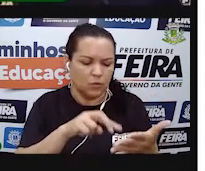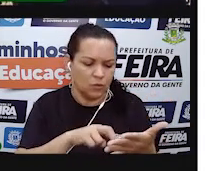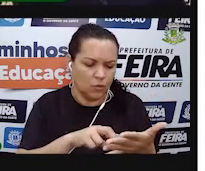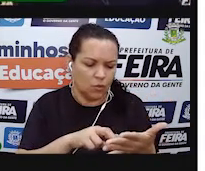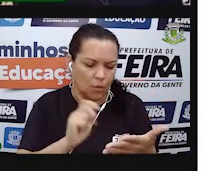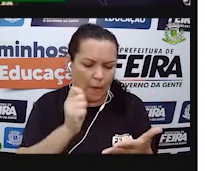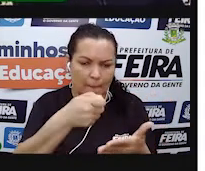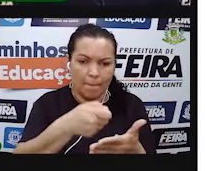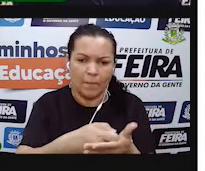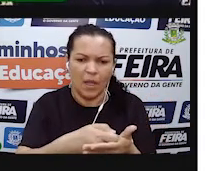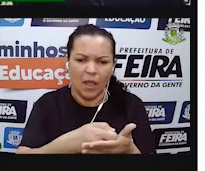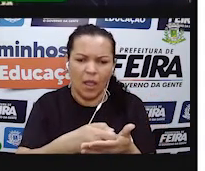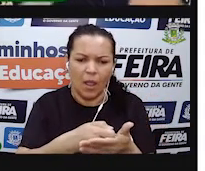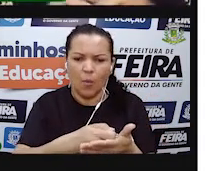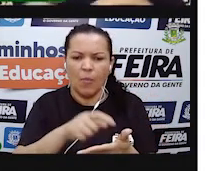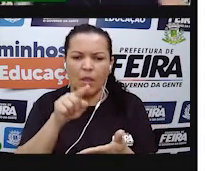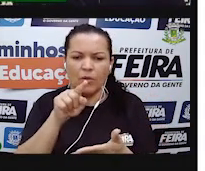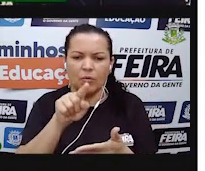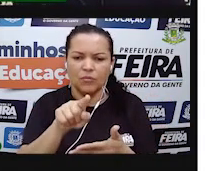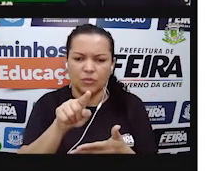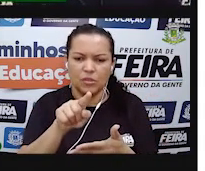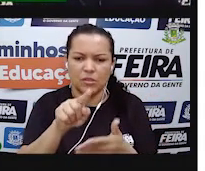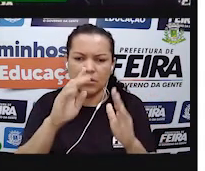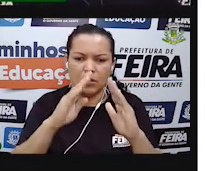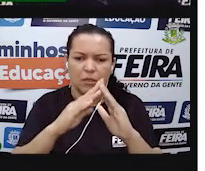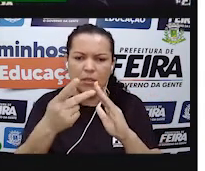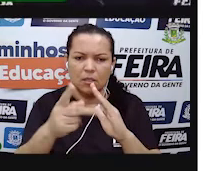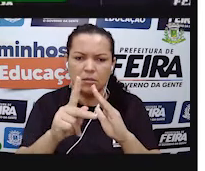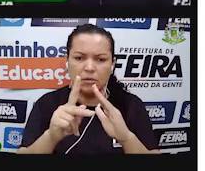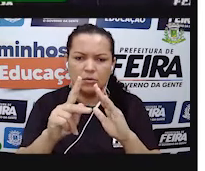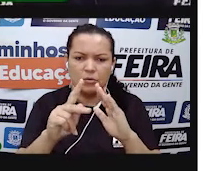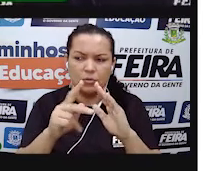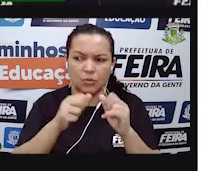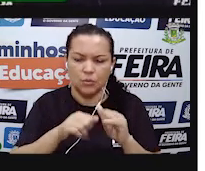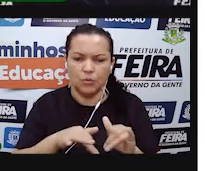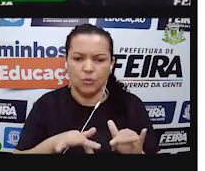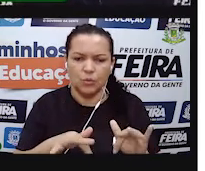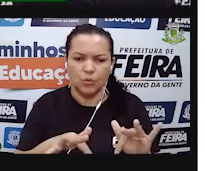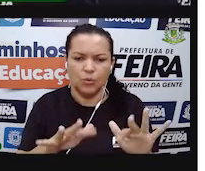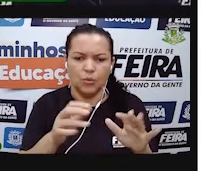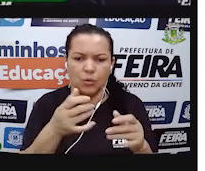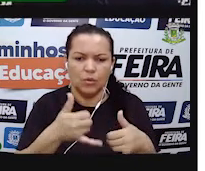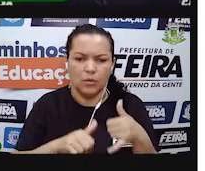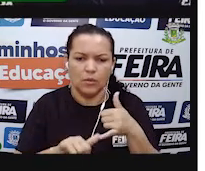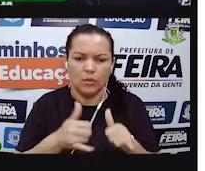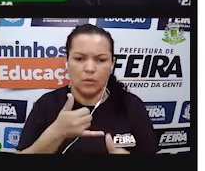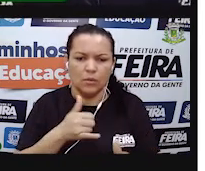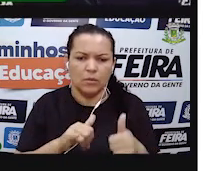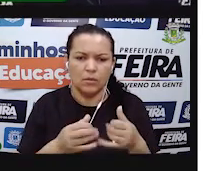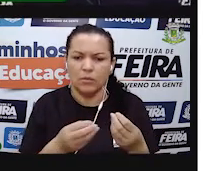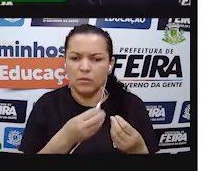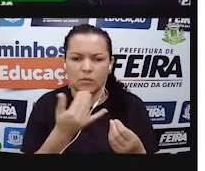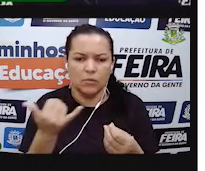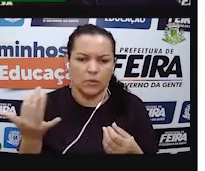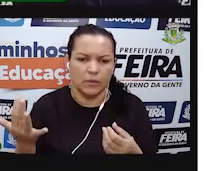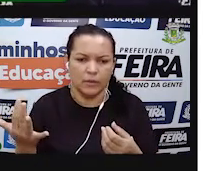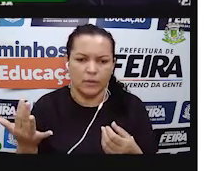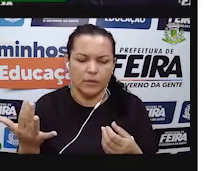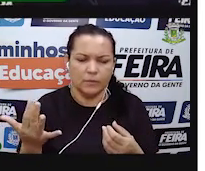anteriores, não apenas o valor a ser pago, mas o consumo de energia daquele